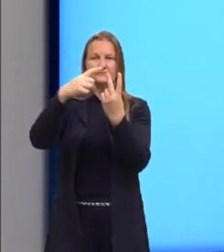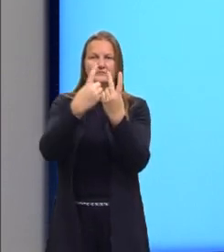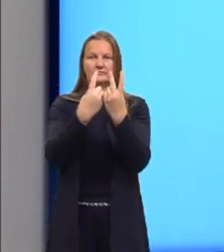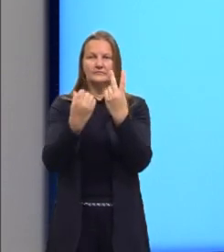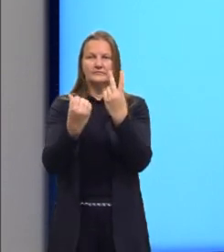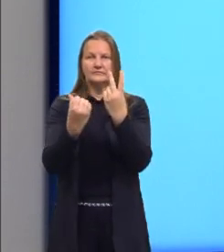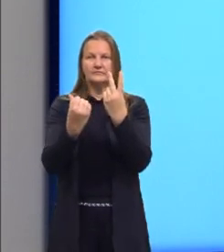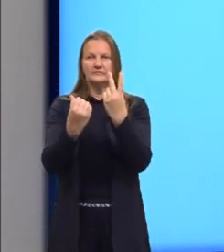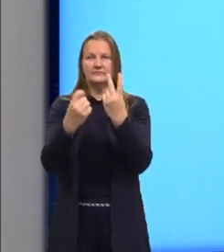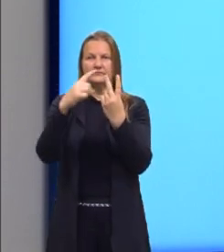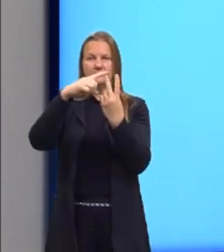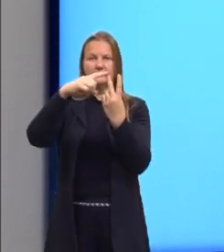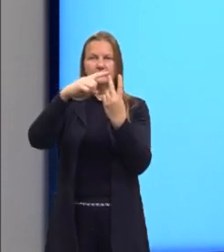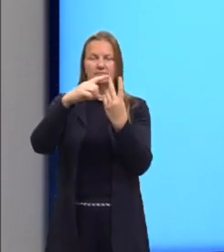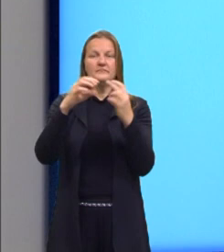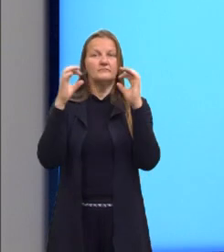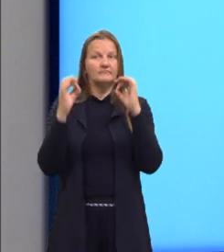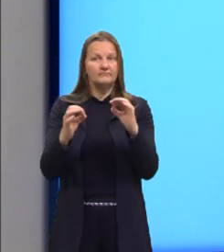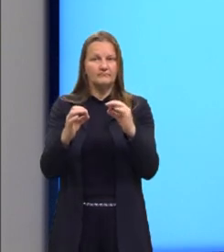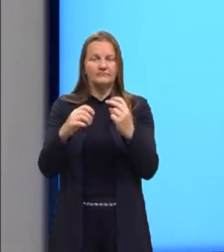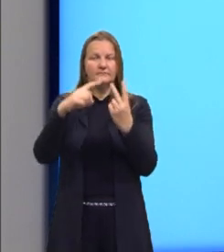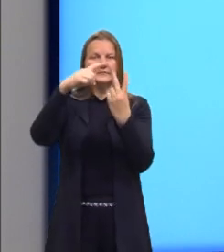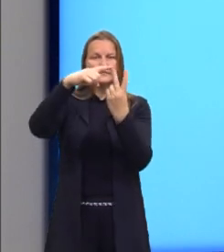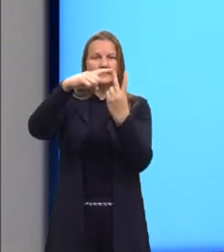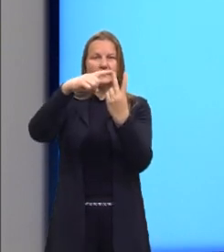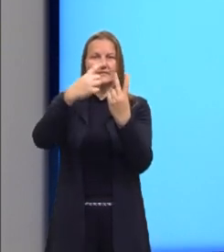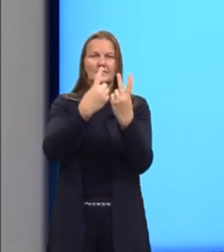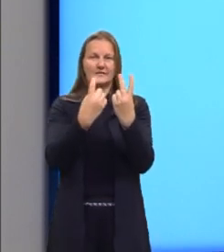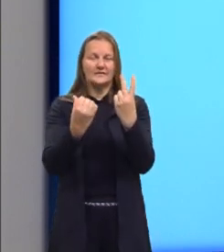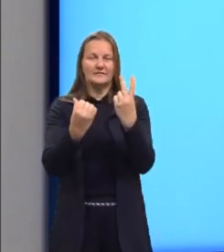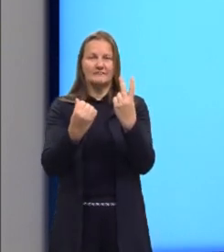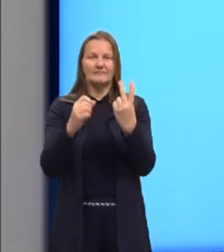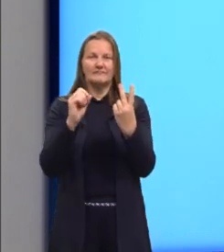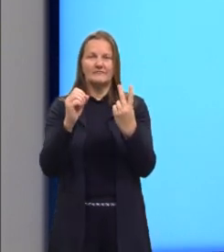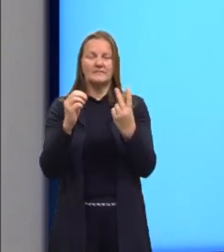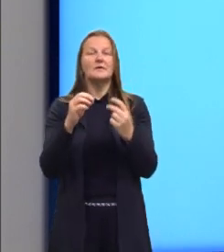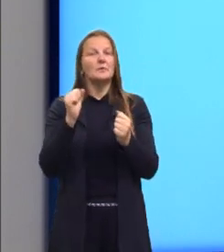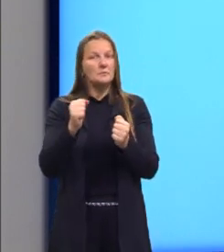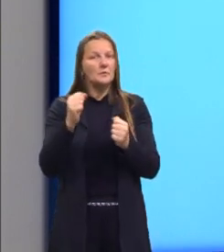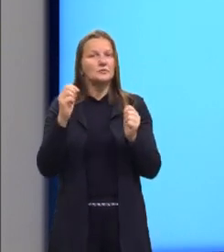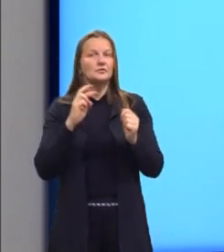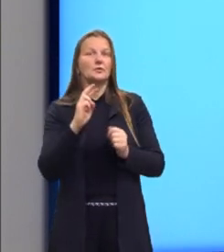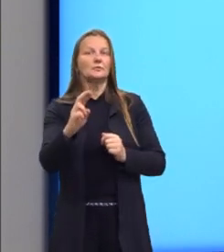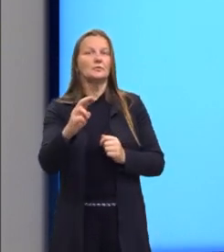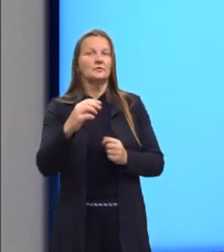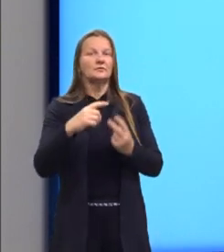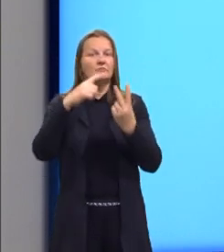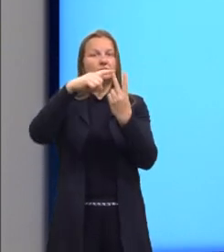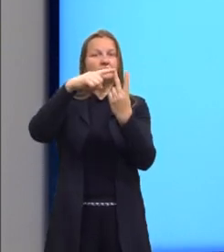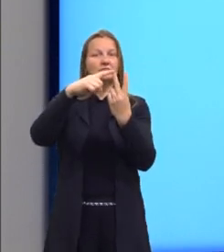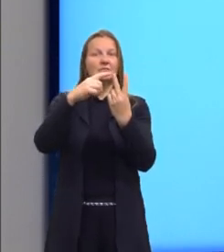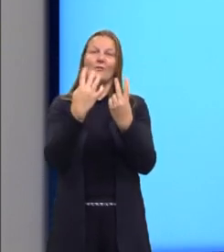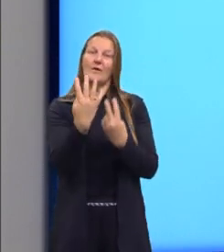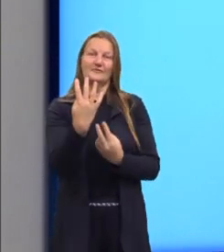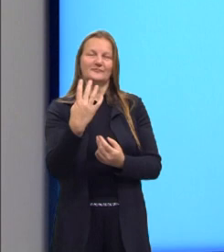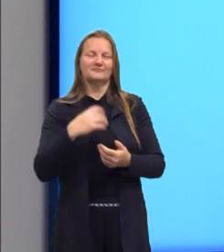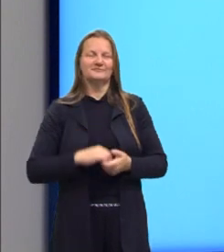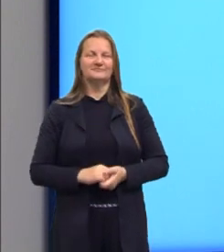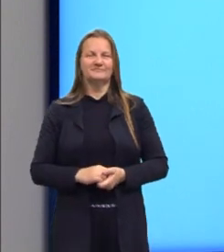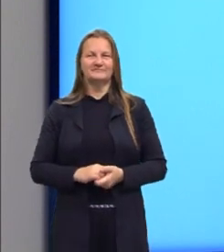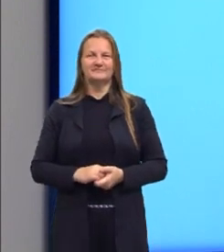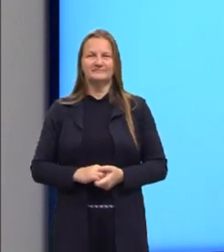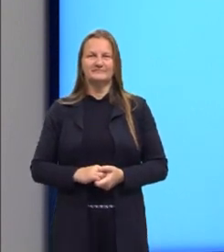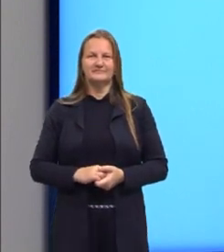16 é uma raiz exata, né? Nós podemos extrair essa raiz quadrada, porque a raiz de 16 é 4.